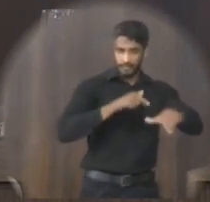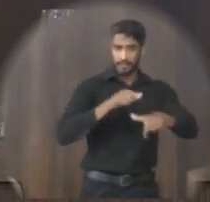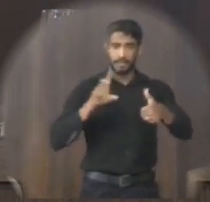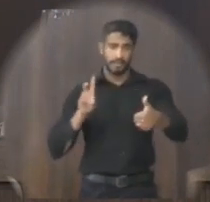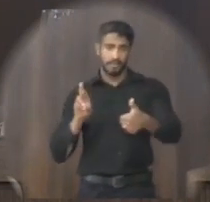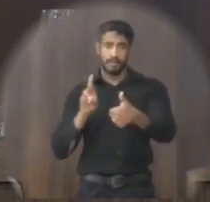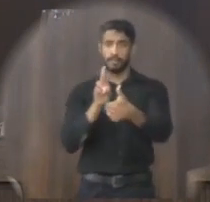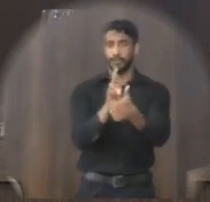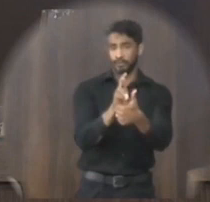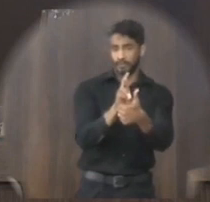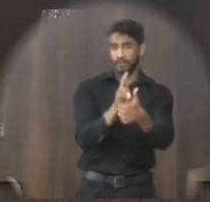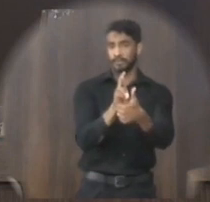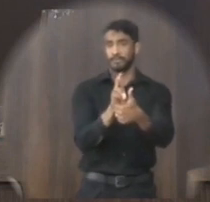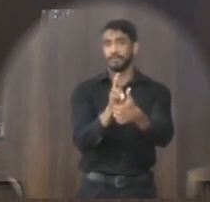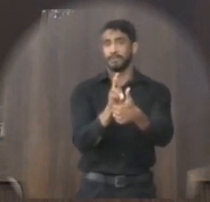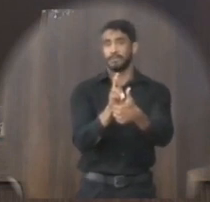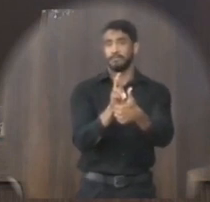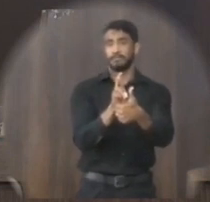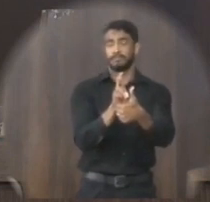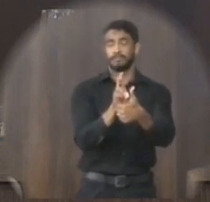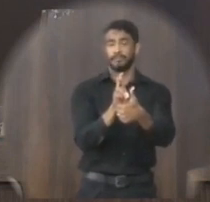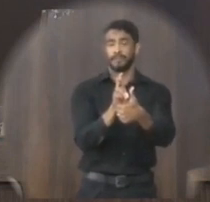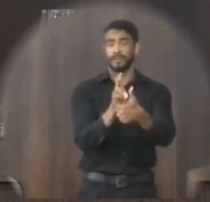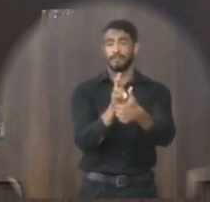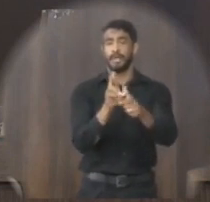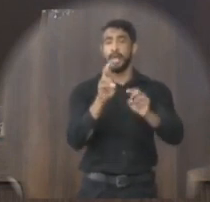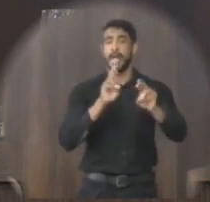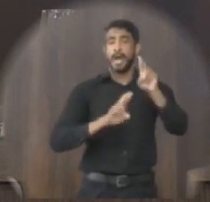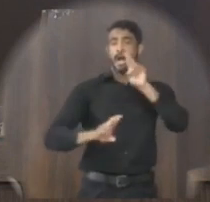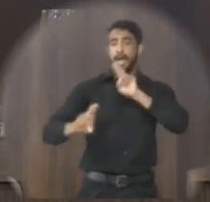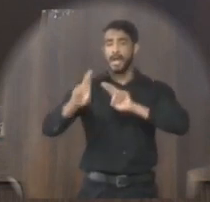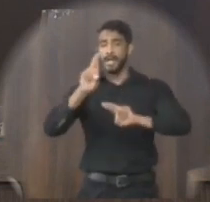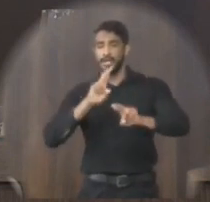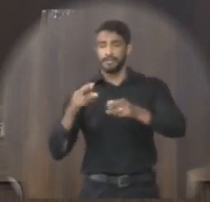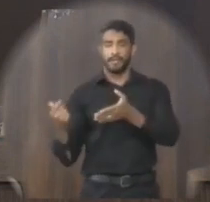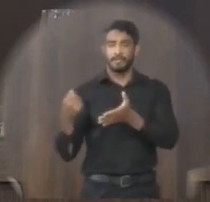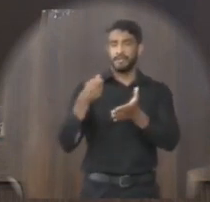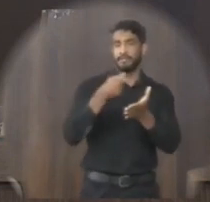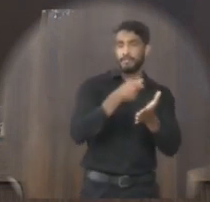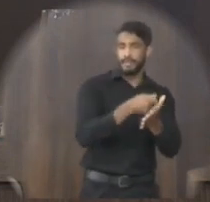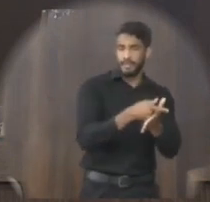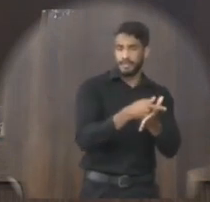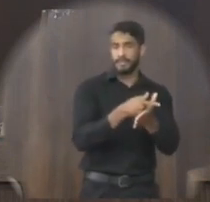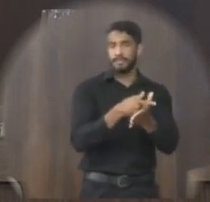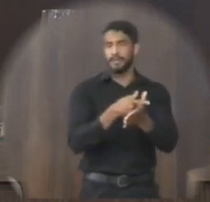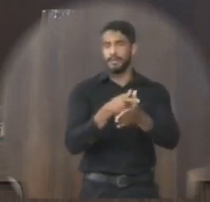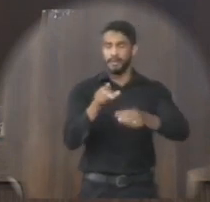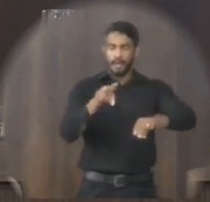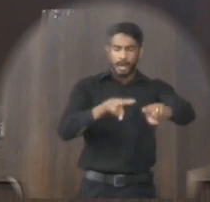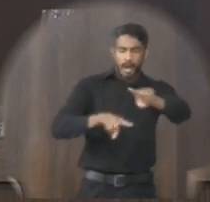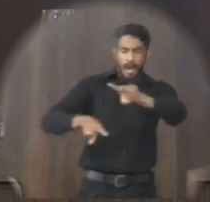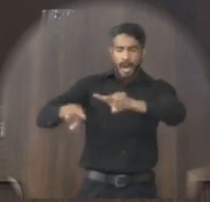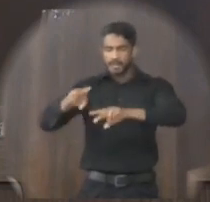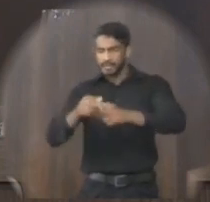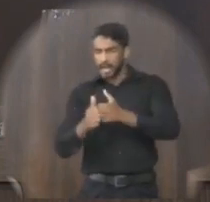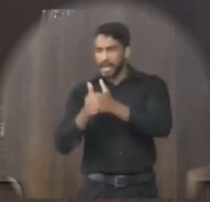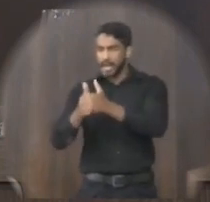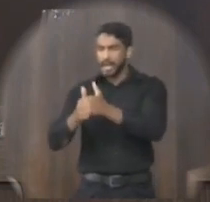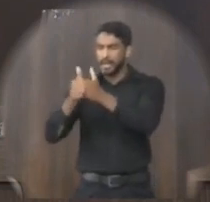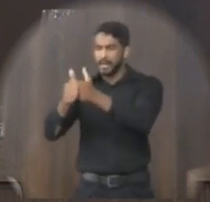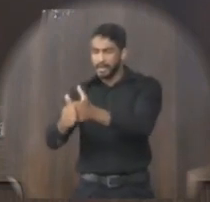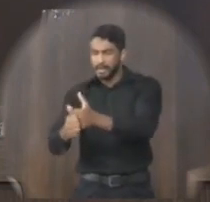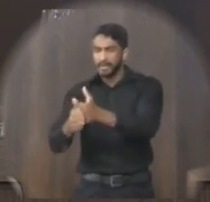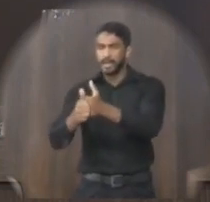procuradora relacionadas como receber, examinar, encaminhar casos